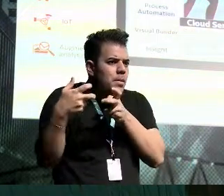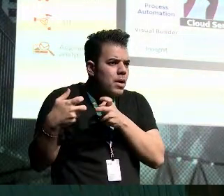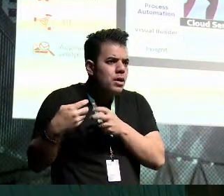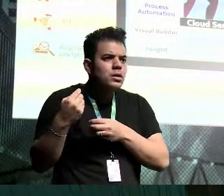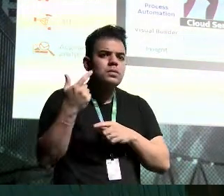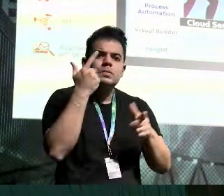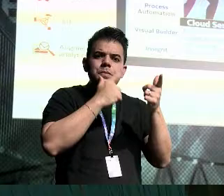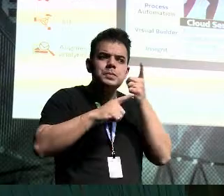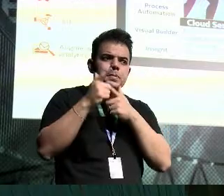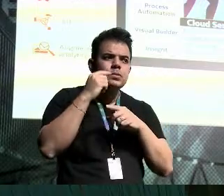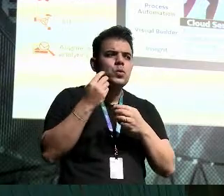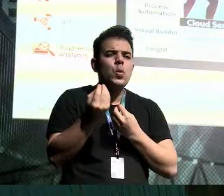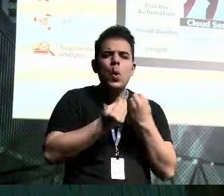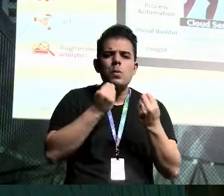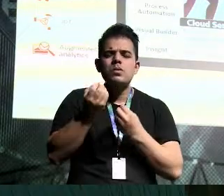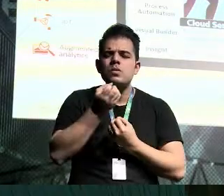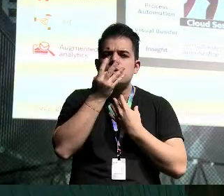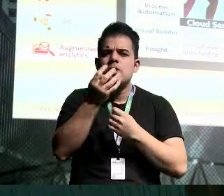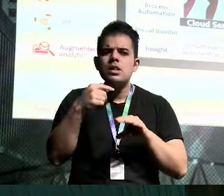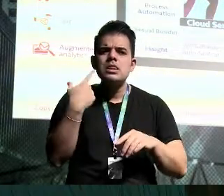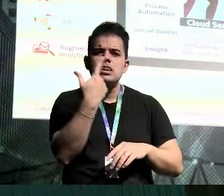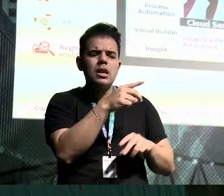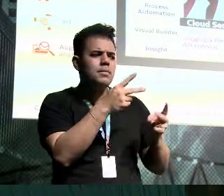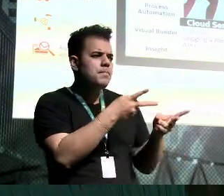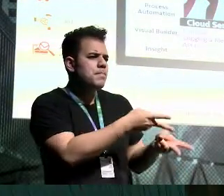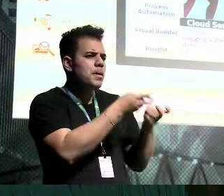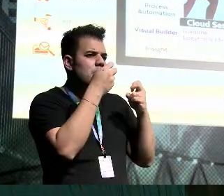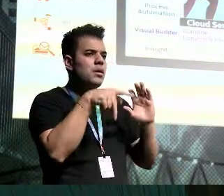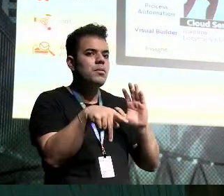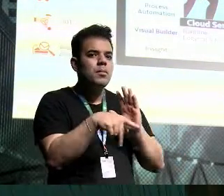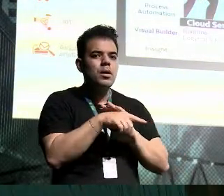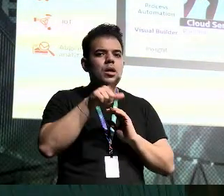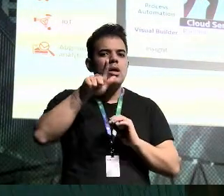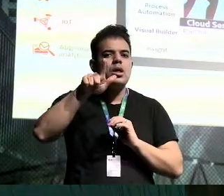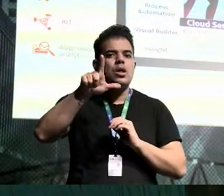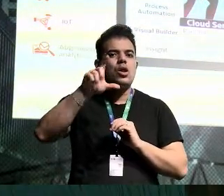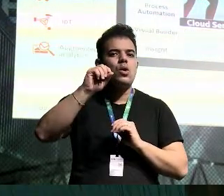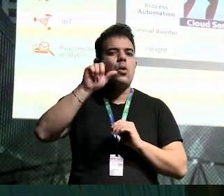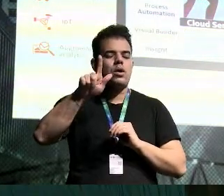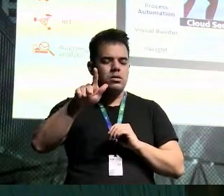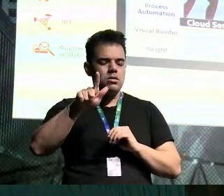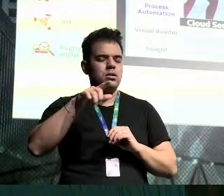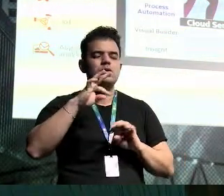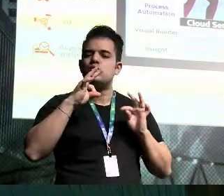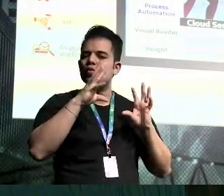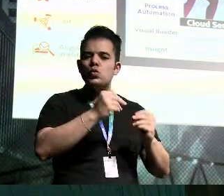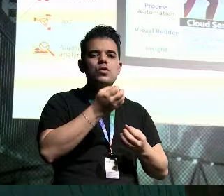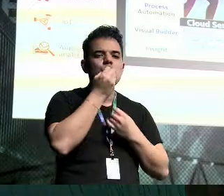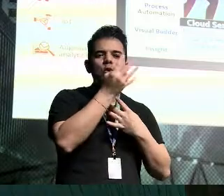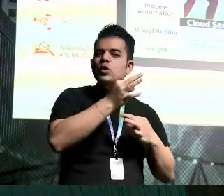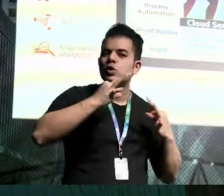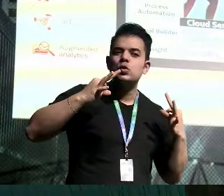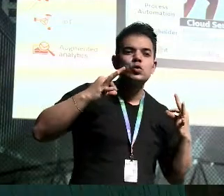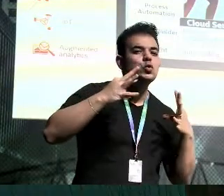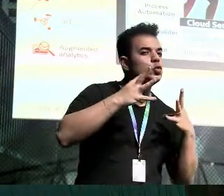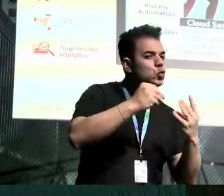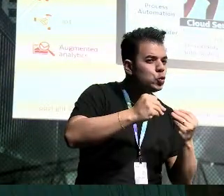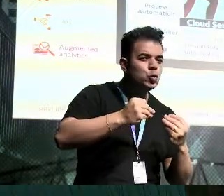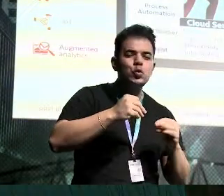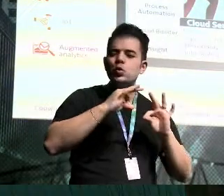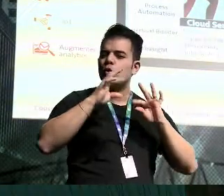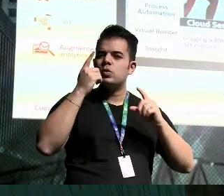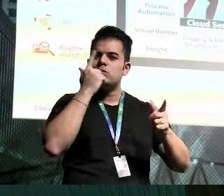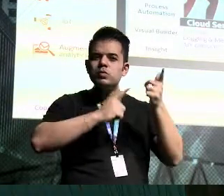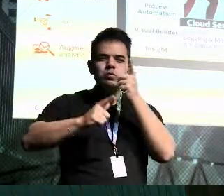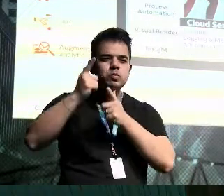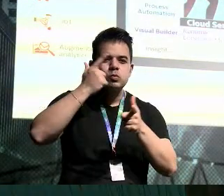buscar a informação, como é que o source dele? O source dele é log, o source dele é informação que todos os dispositivos e serviços geram. Isso ele